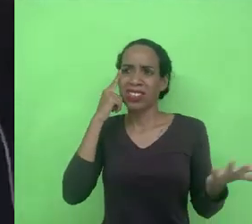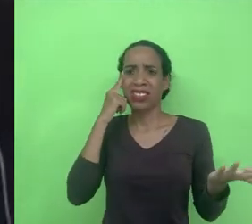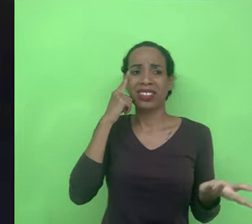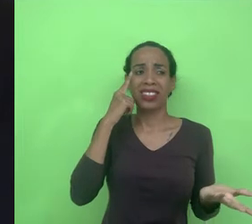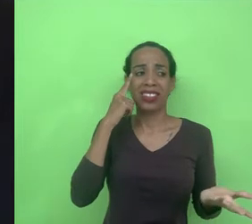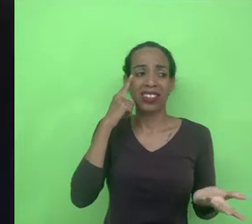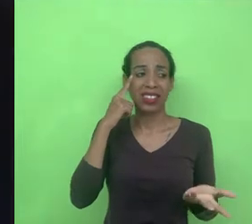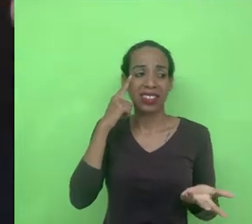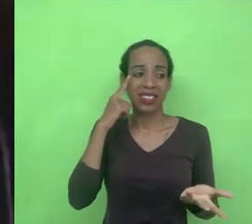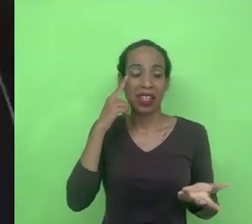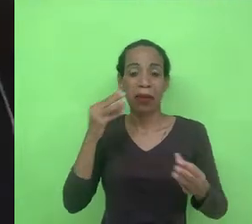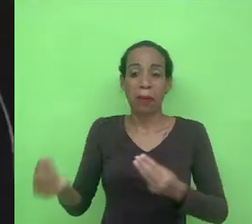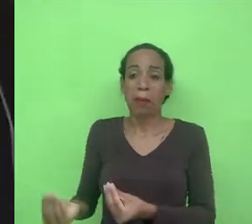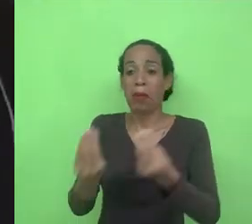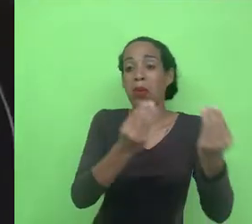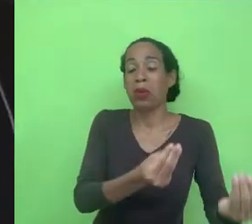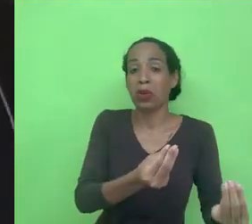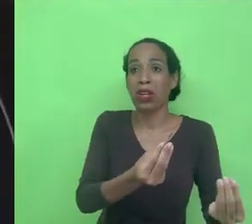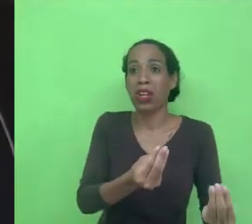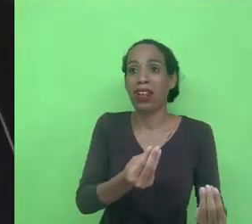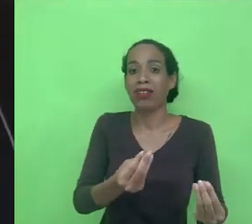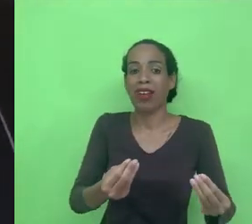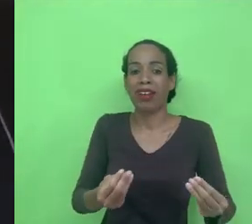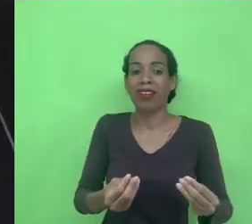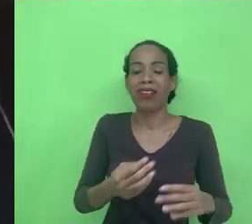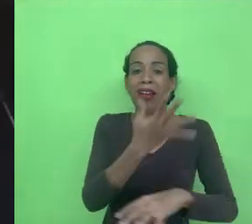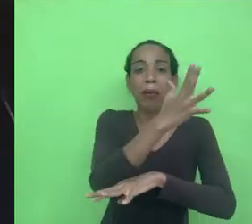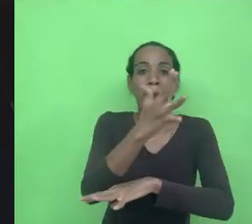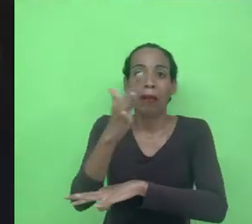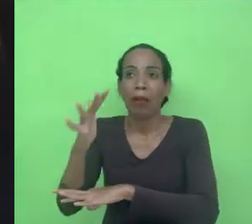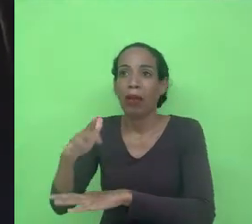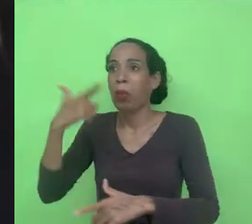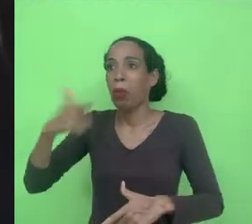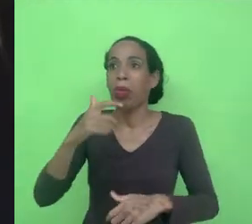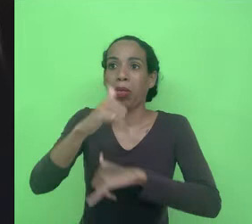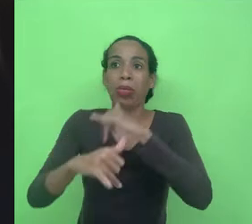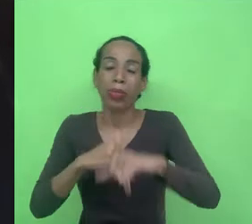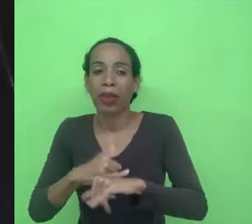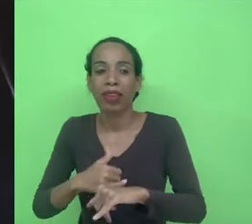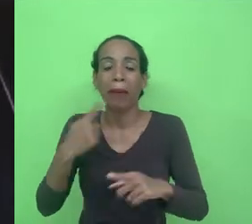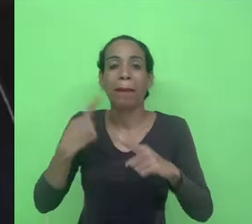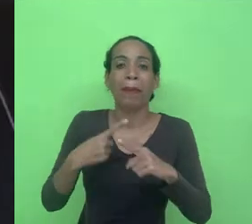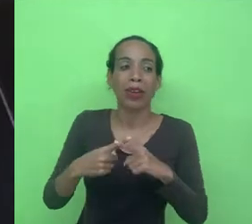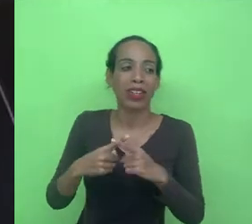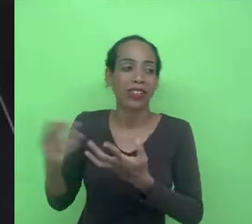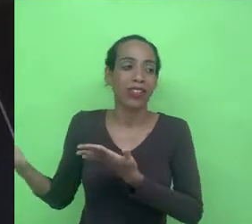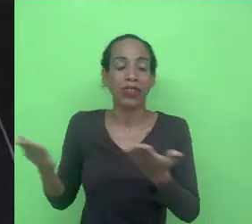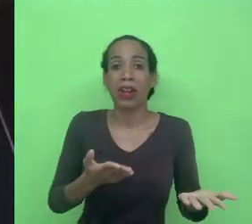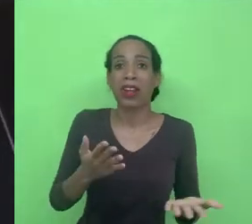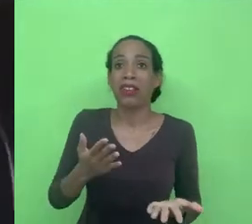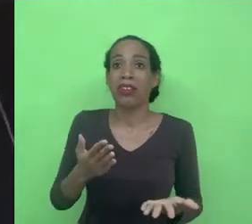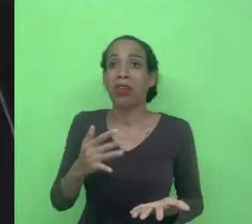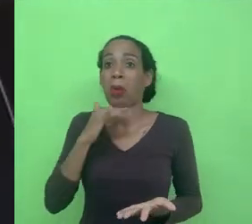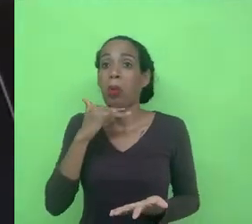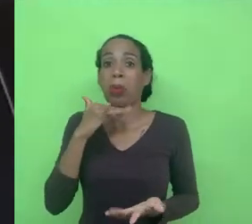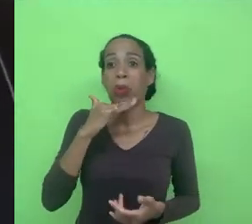se mudar para o meio do mato e viver sem tecnologia e porque só traz coisas de ruim eu